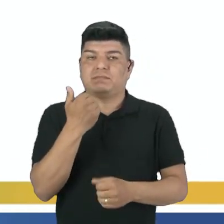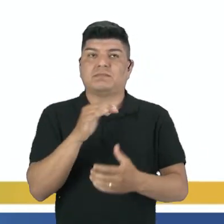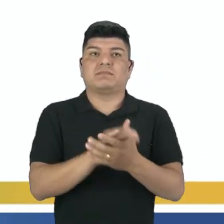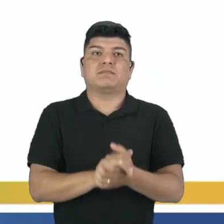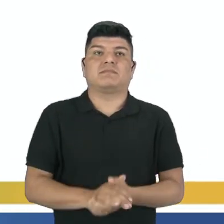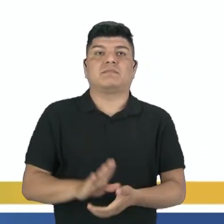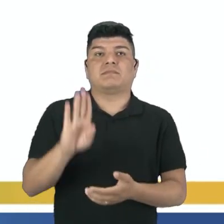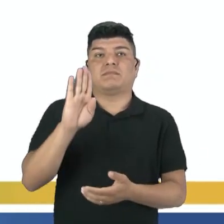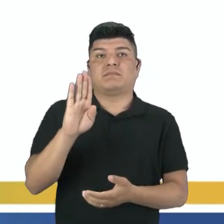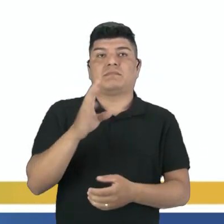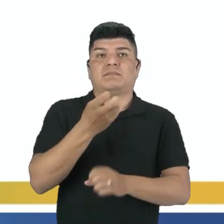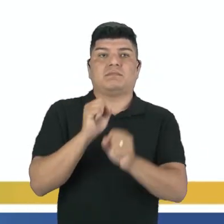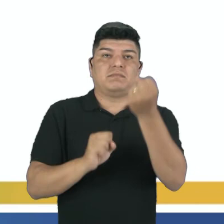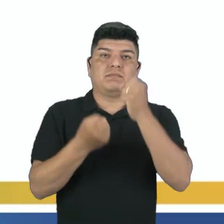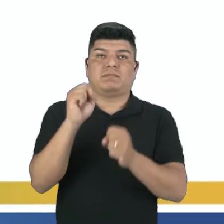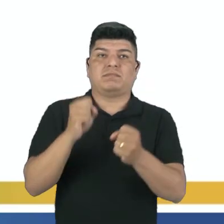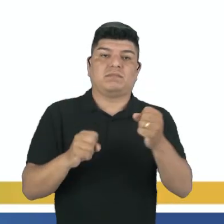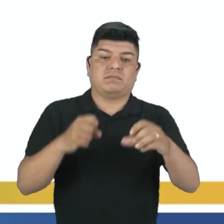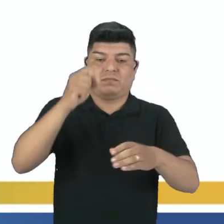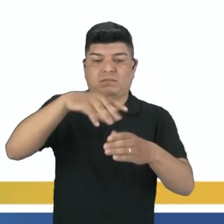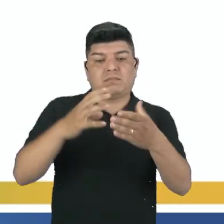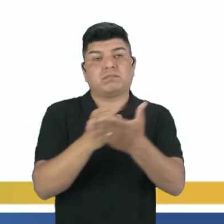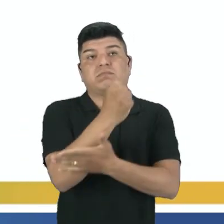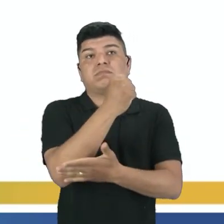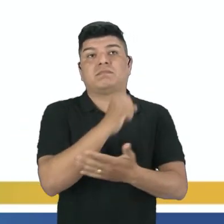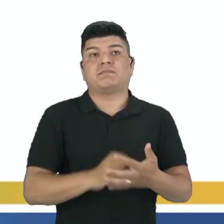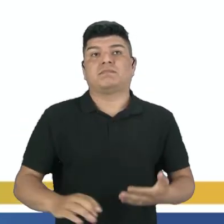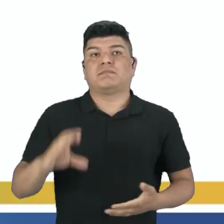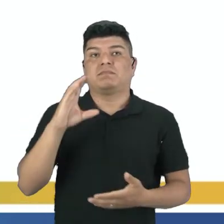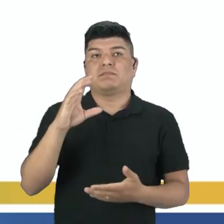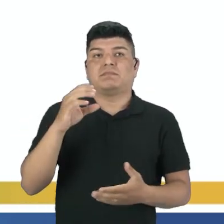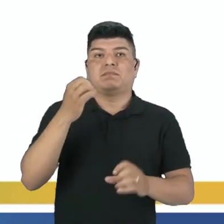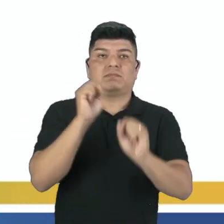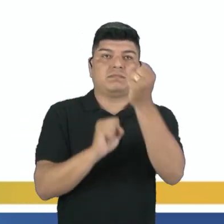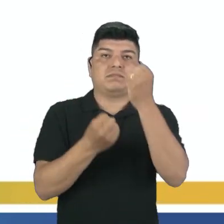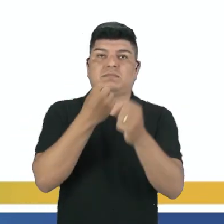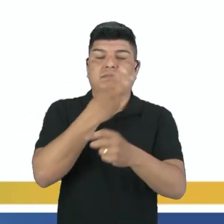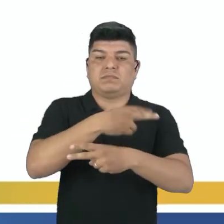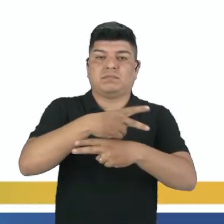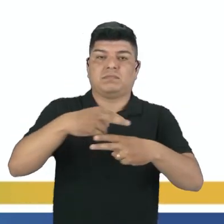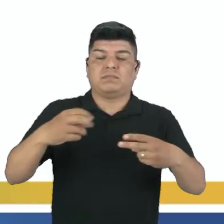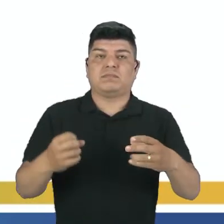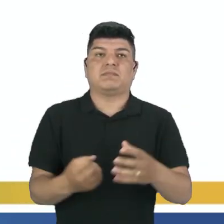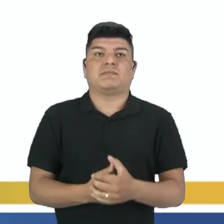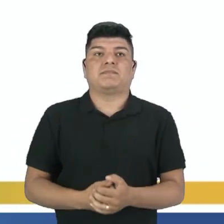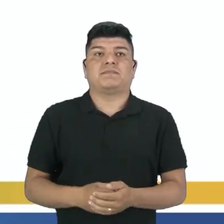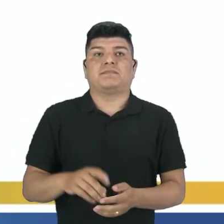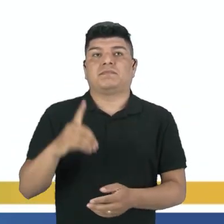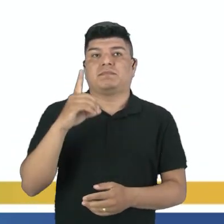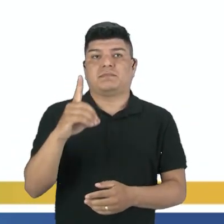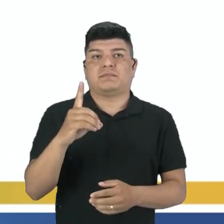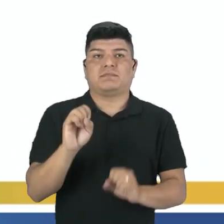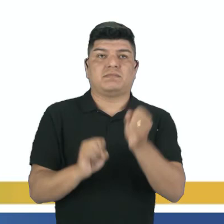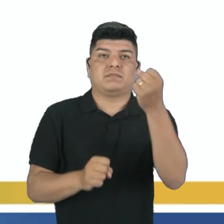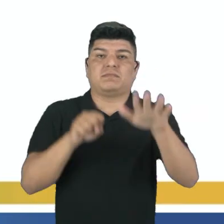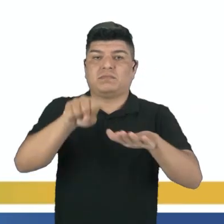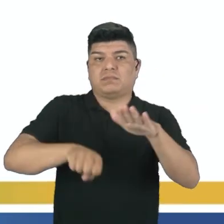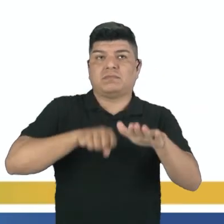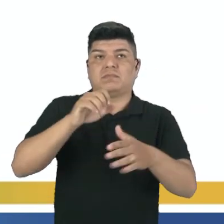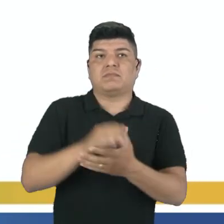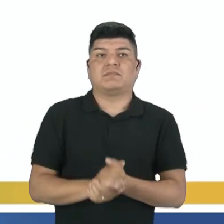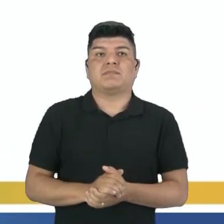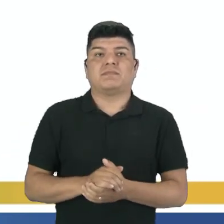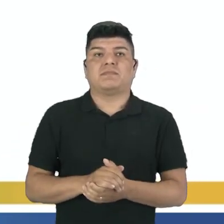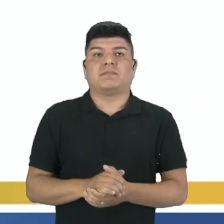B, indústrias extrativas. C, indústria de bens de produção. D, indústria de equipamentos. E,